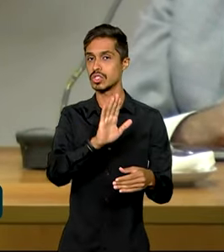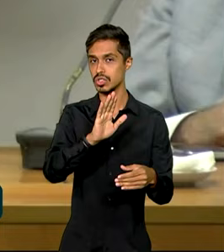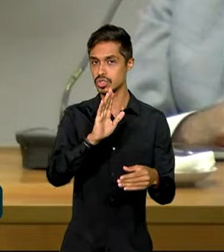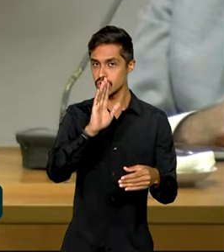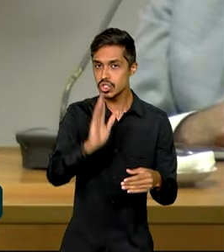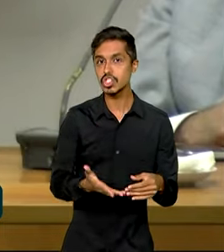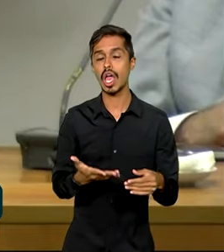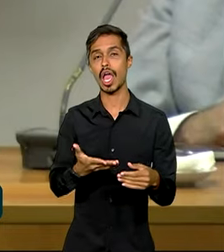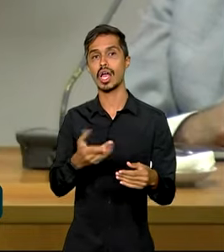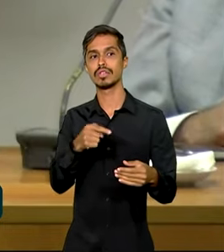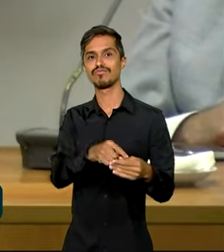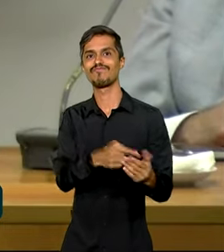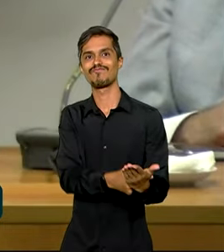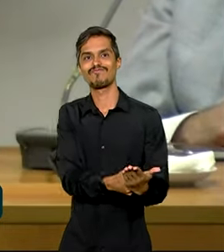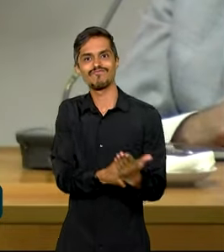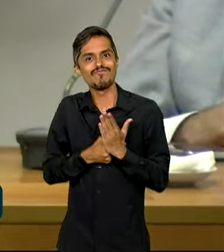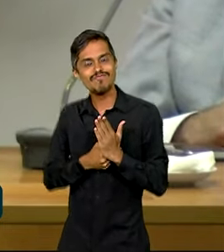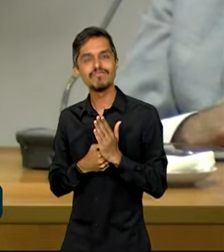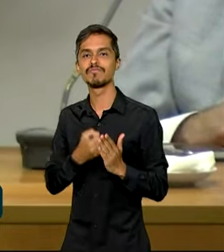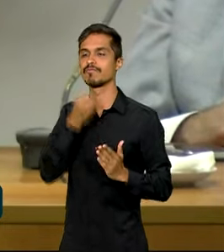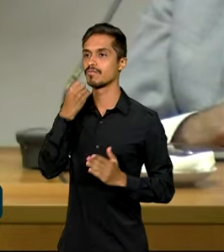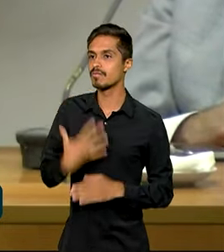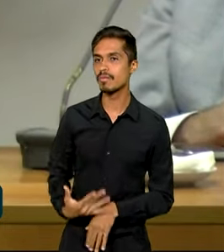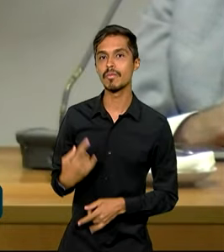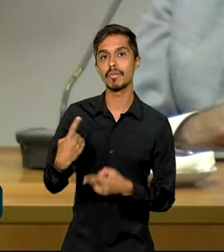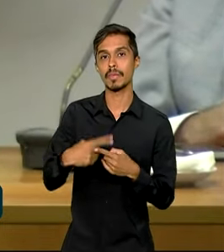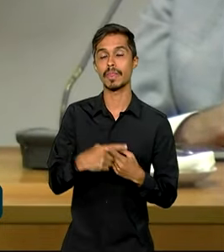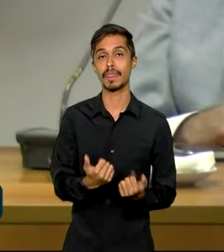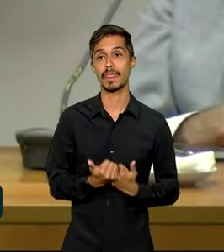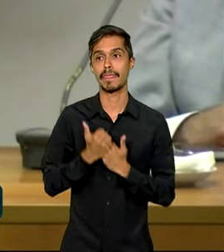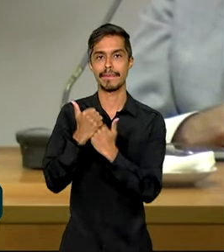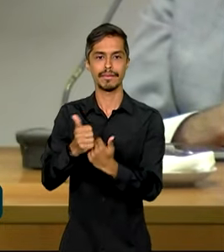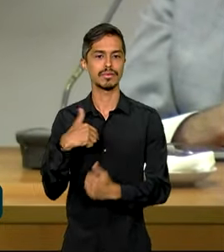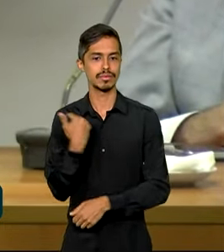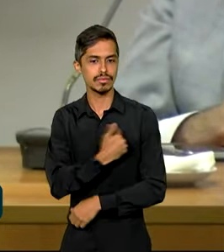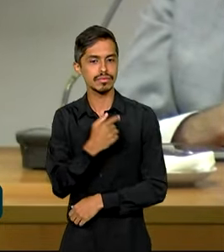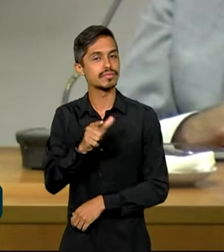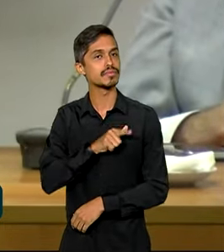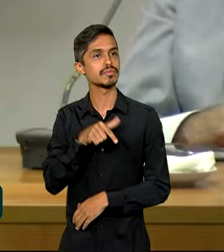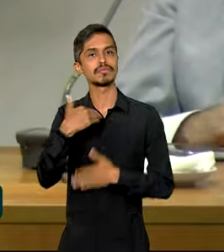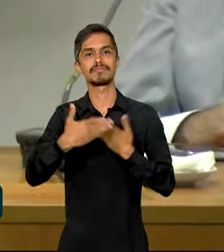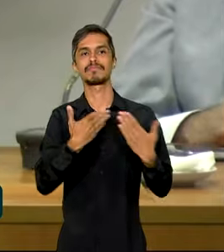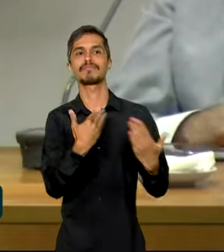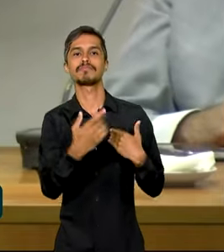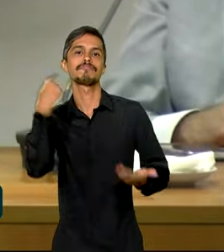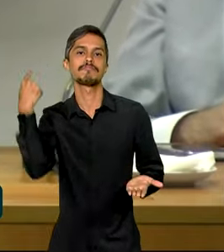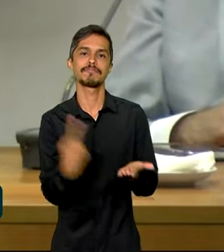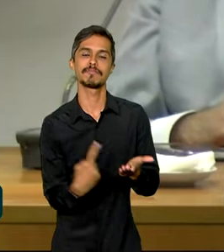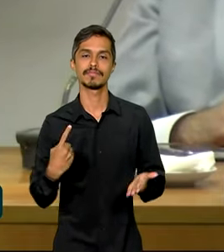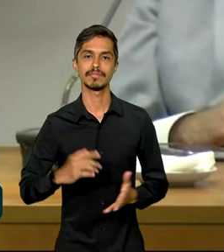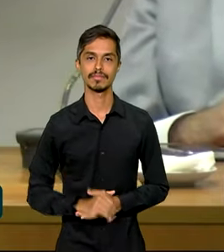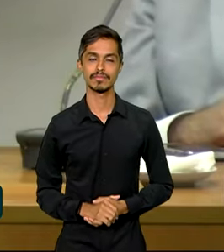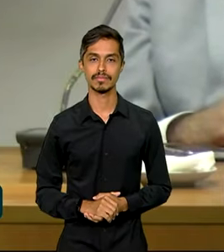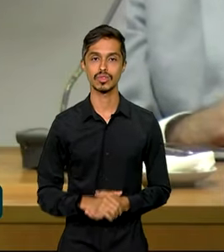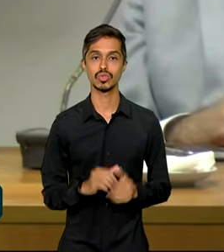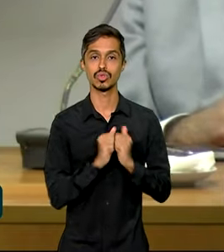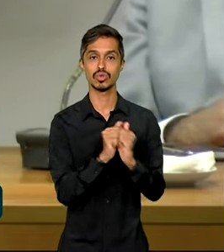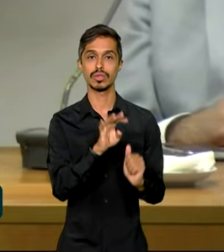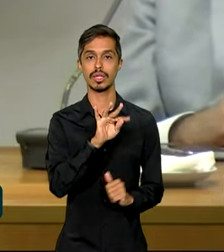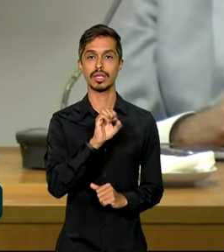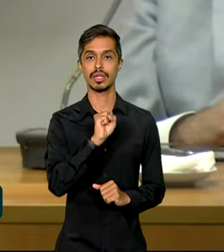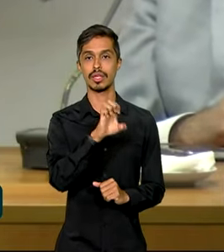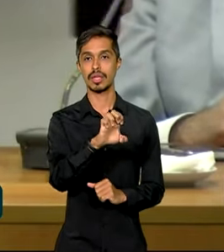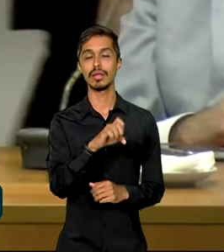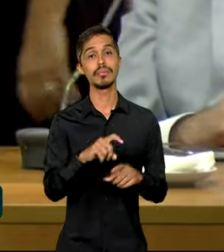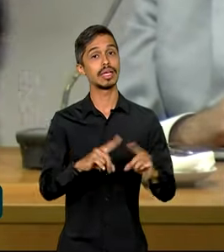muito... Elas foram cedidas. Nós temos esse trato com o TSE, mas nós queremos